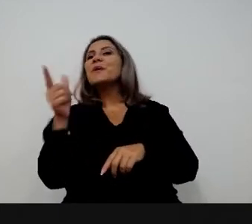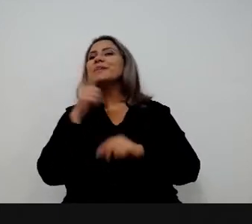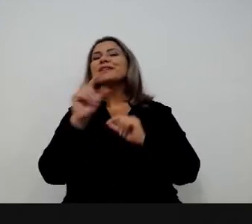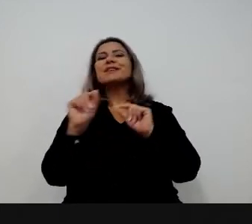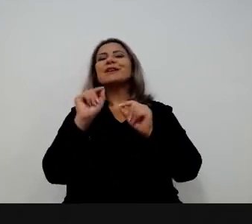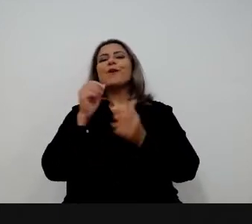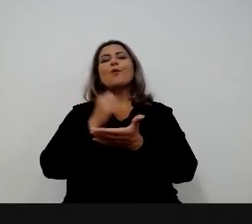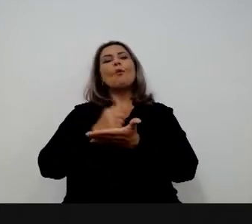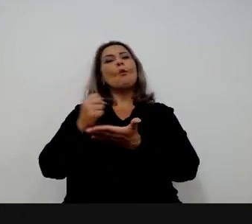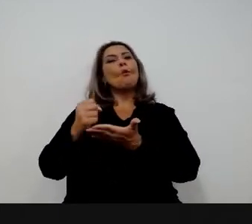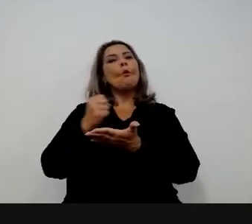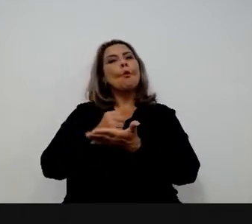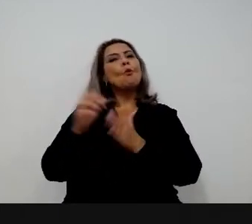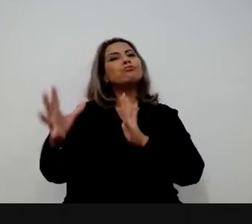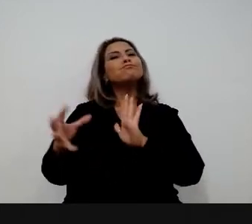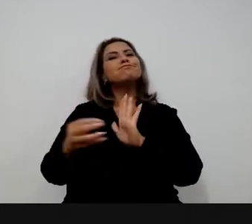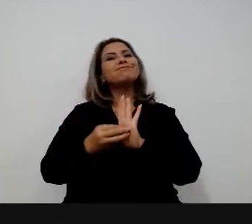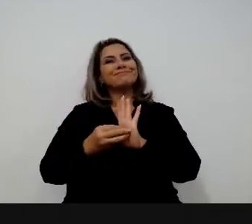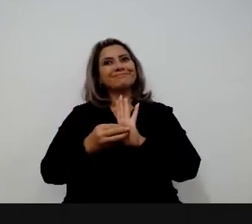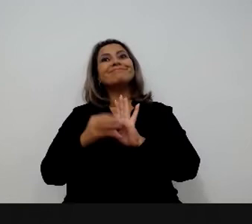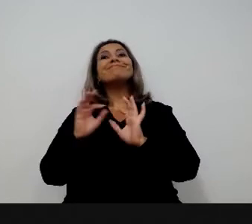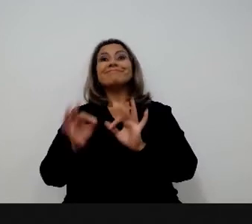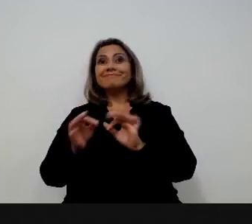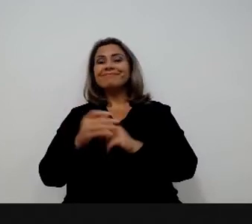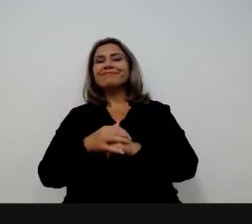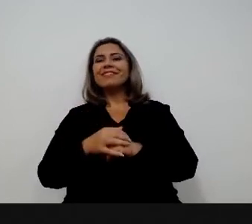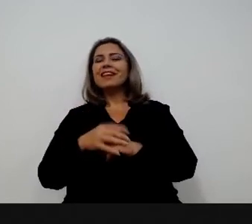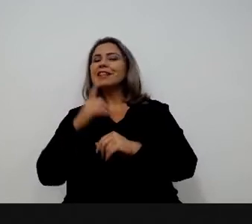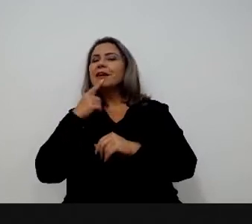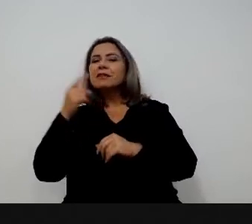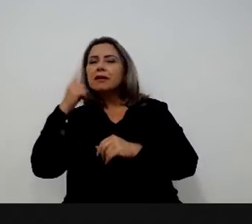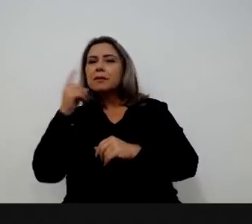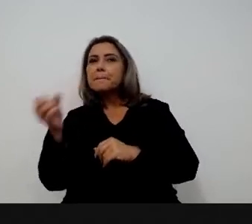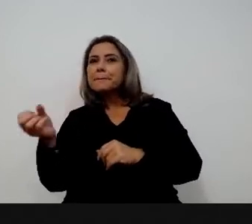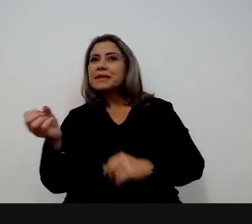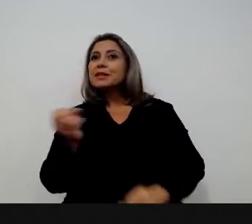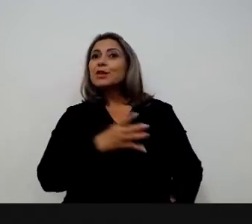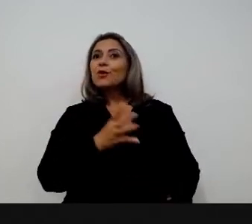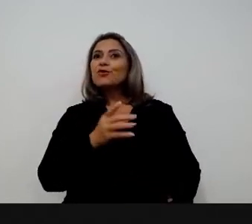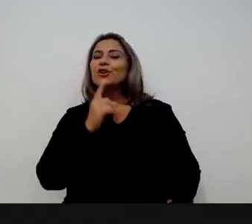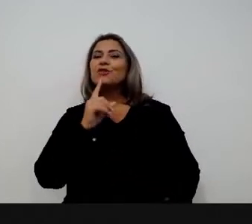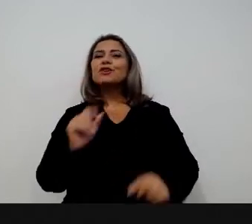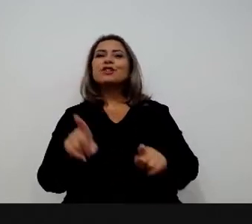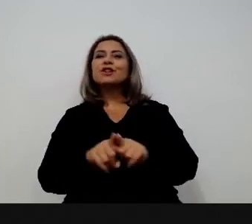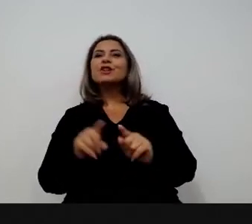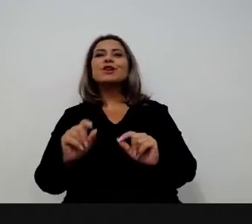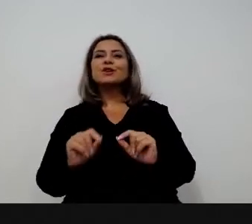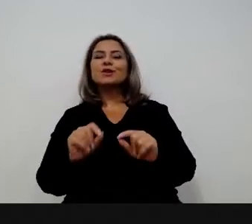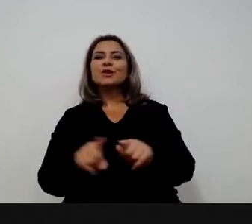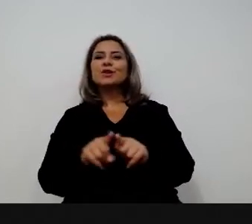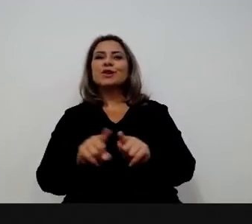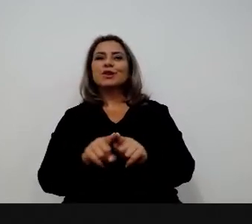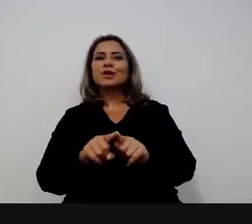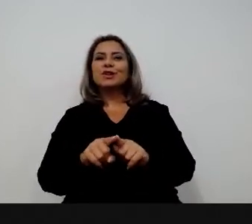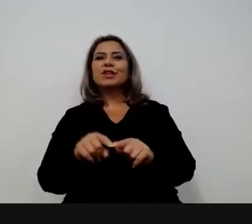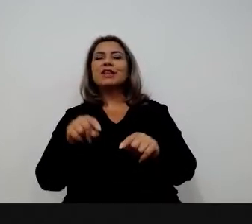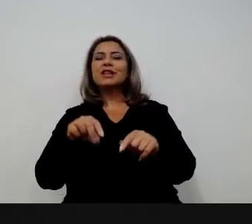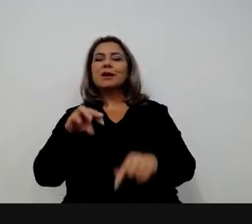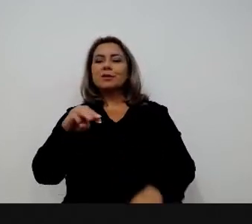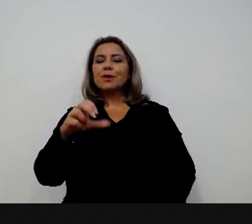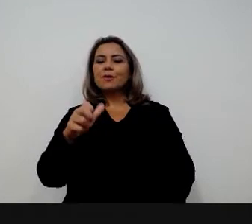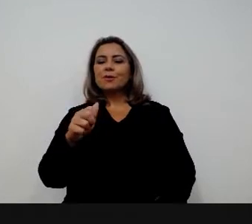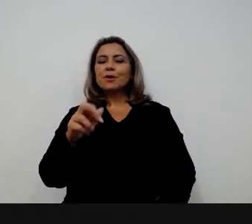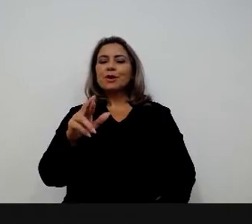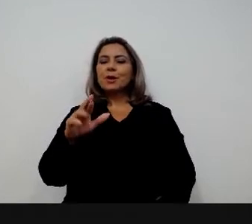mecanismos que a gente tem utilizado. E uma forma nova da gente utilizar essa plataforma são com os novos marcos legais.